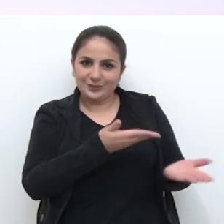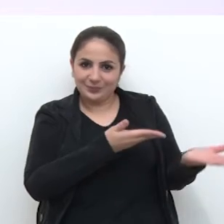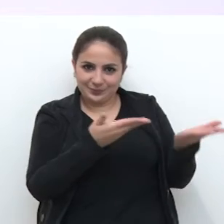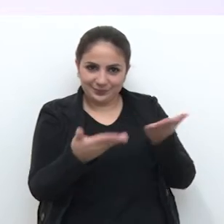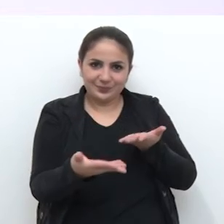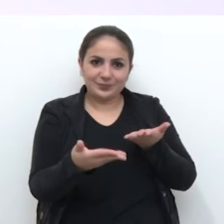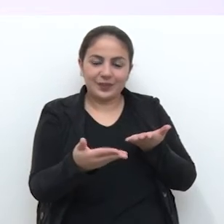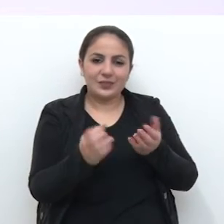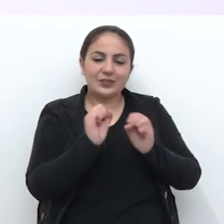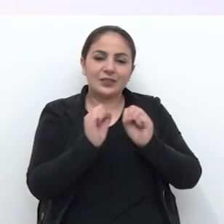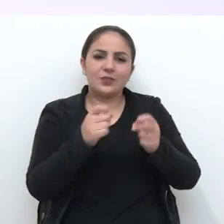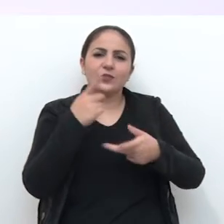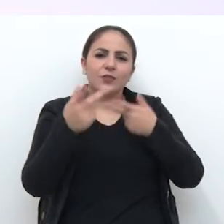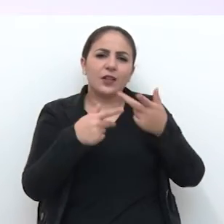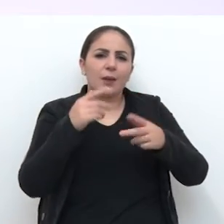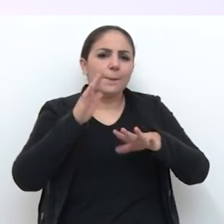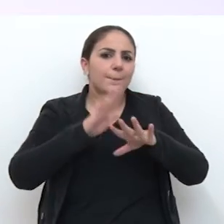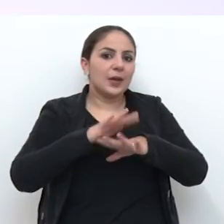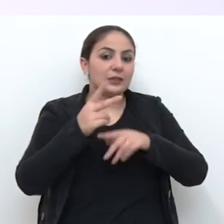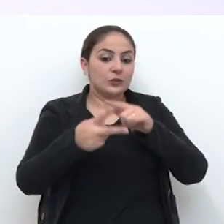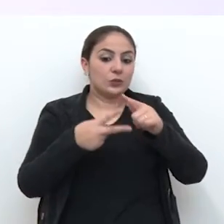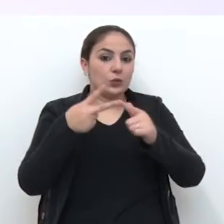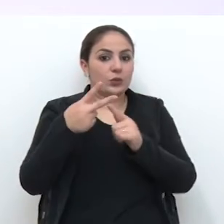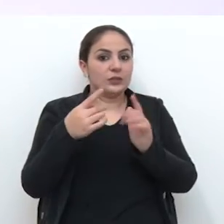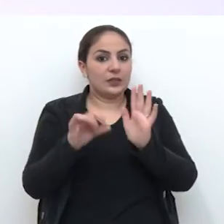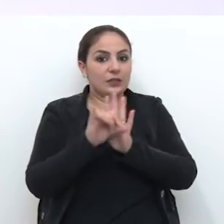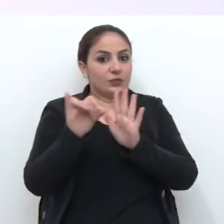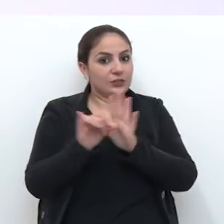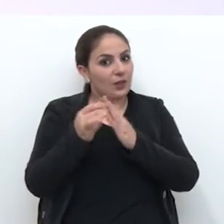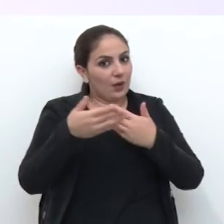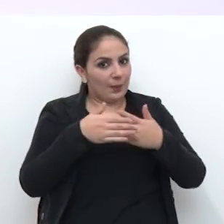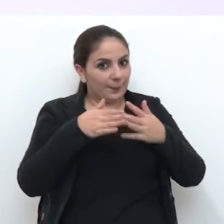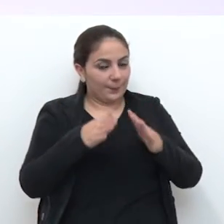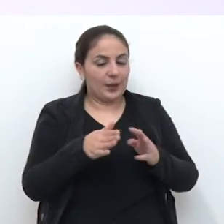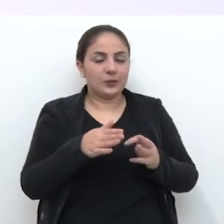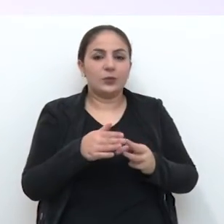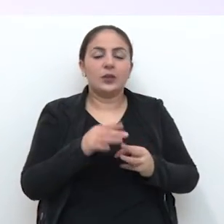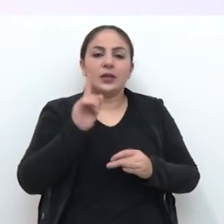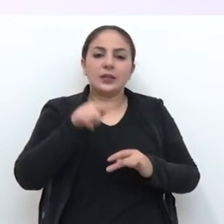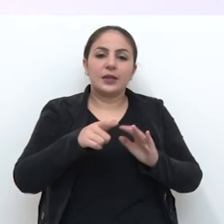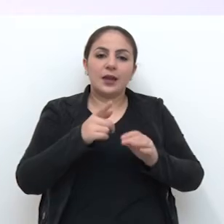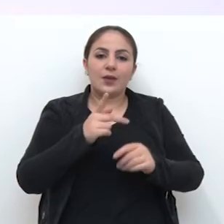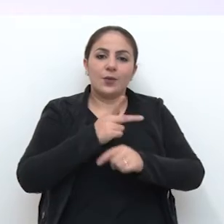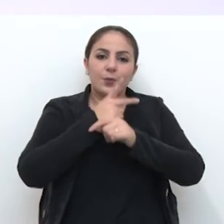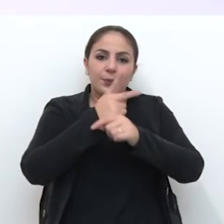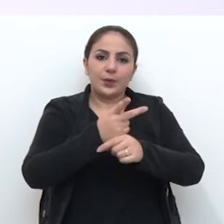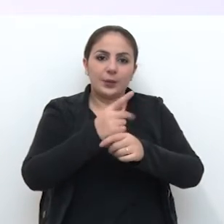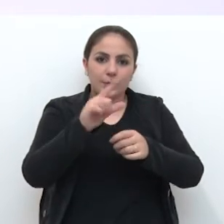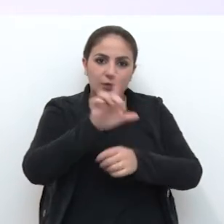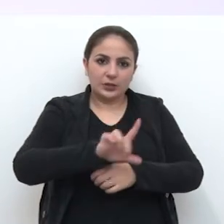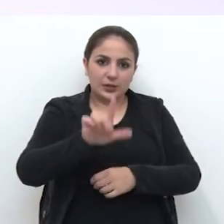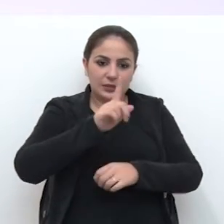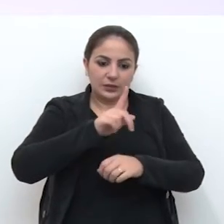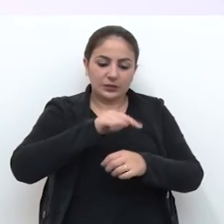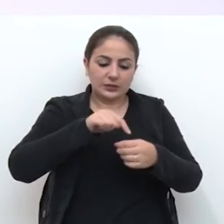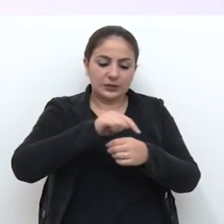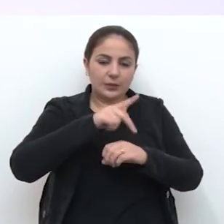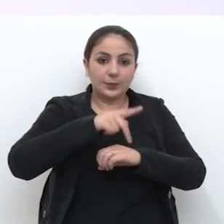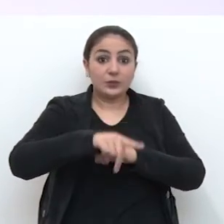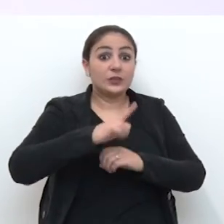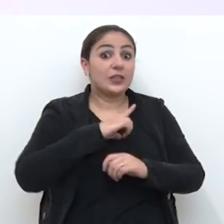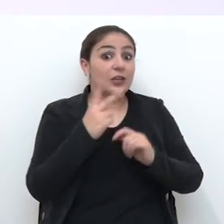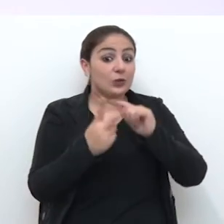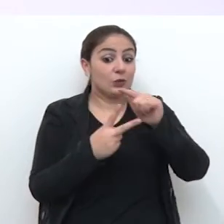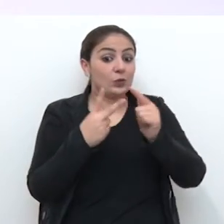secretário até a TV Câmara para falar de outros dois editais que também estão abertos, além do Prêmio Literário Cidade de Passo Fundo, há